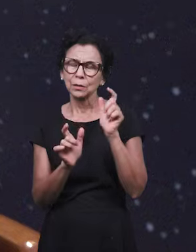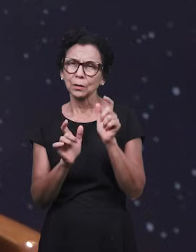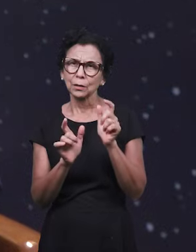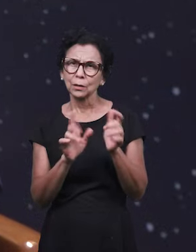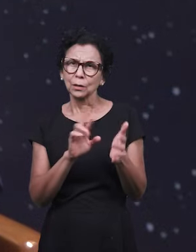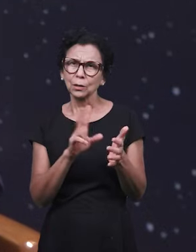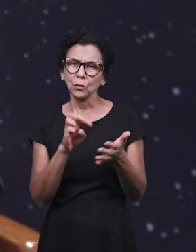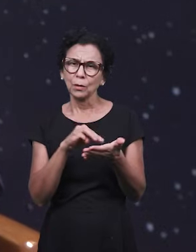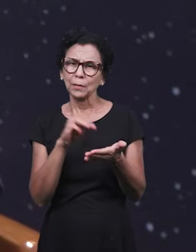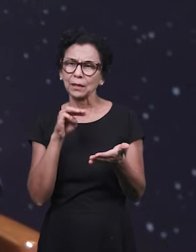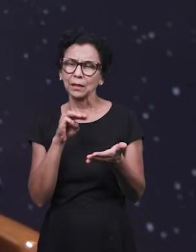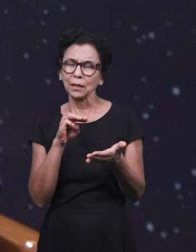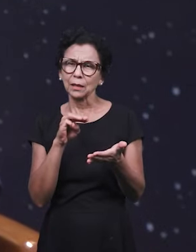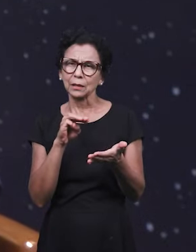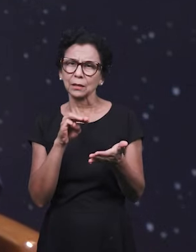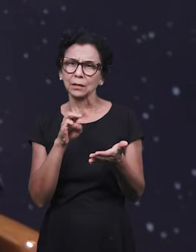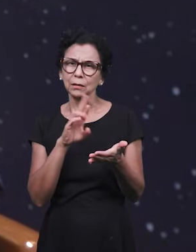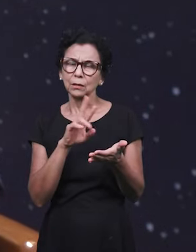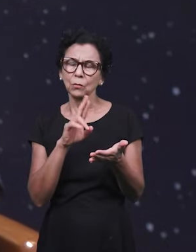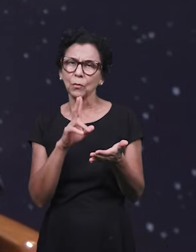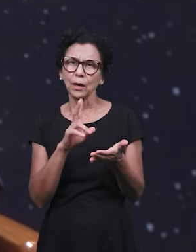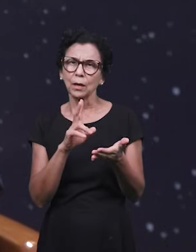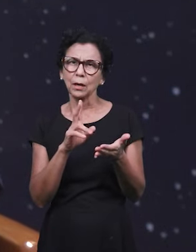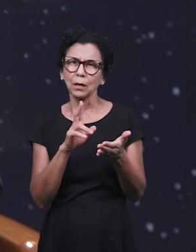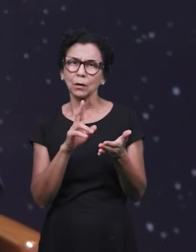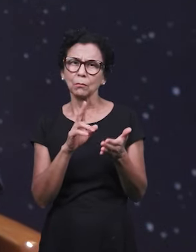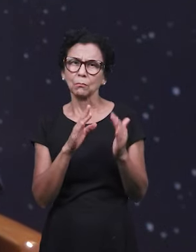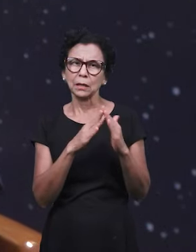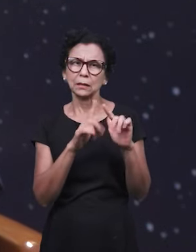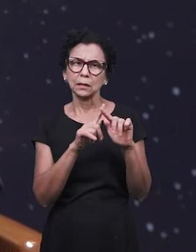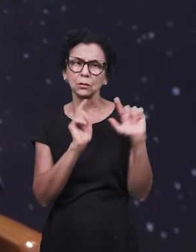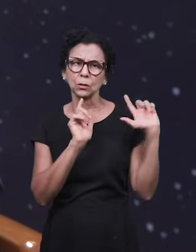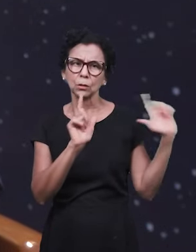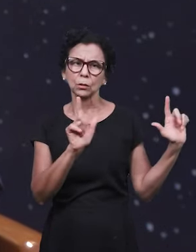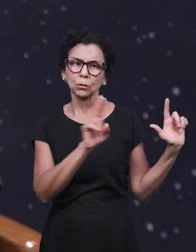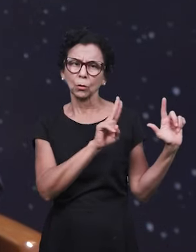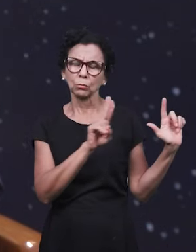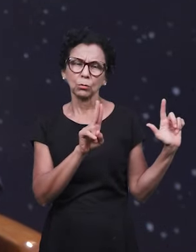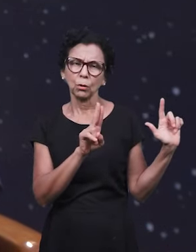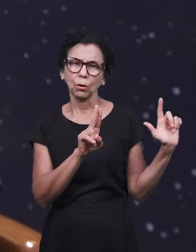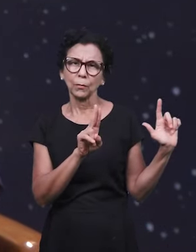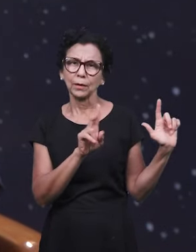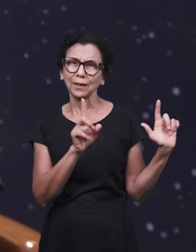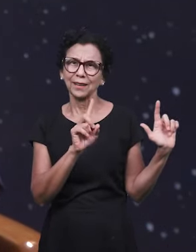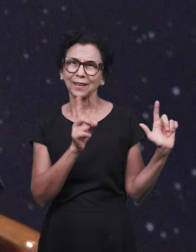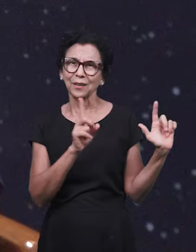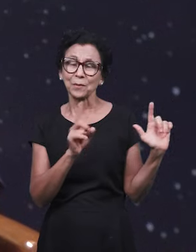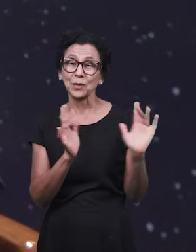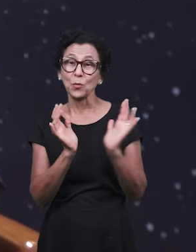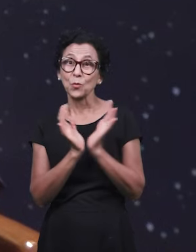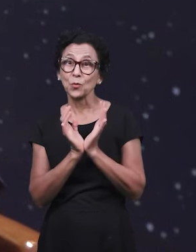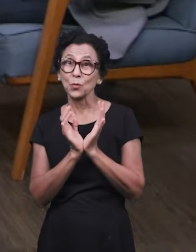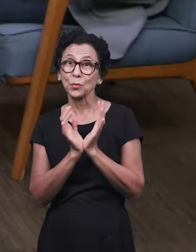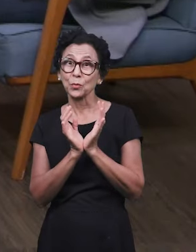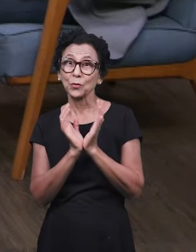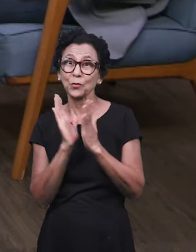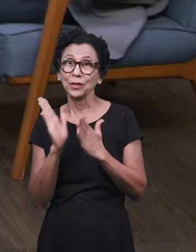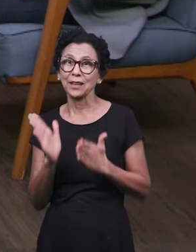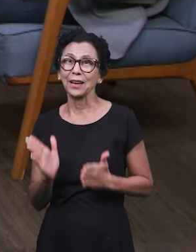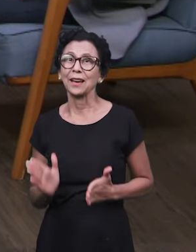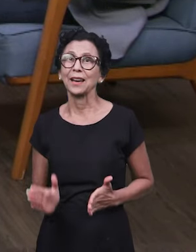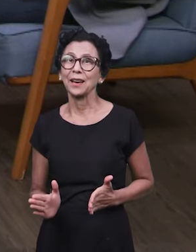maranata, não é uma chave, não é uma denominação, é o grupo dos que guardam as palavras dessa profecia.